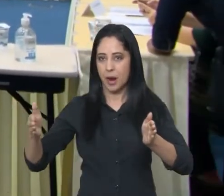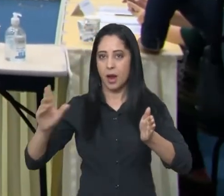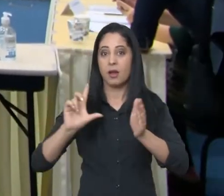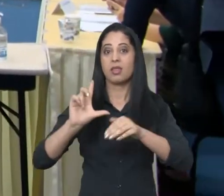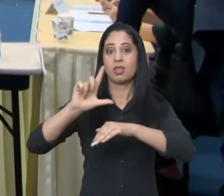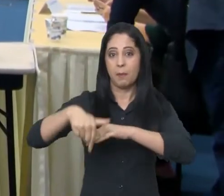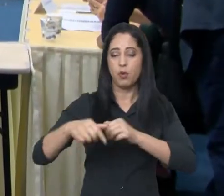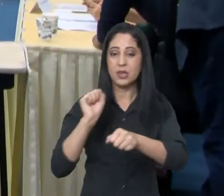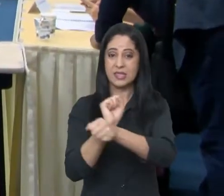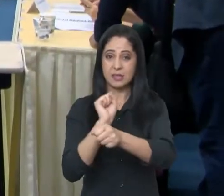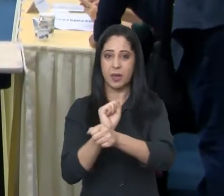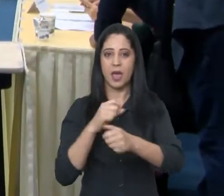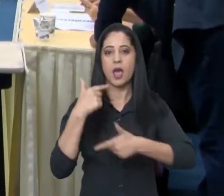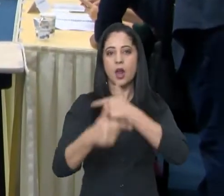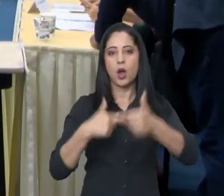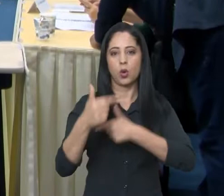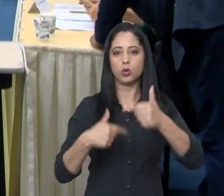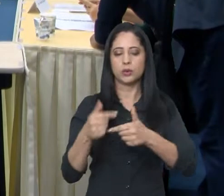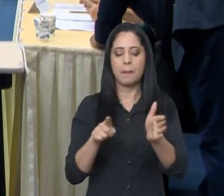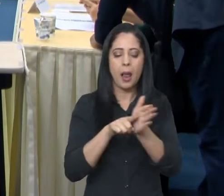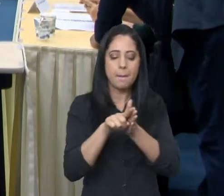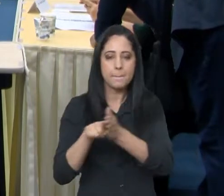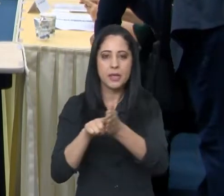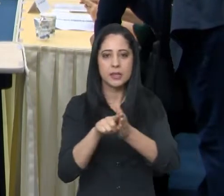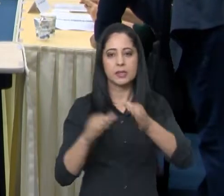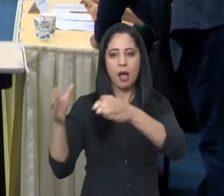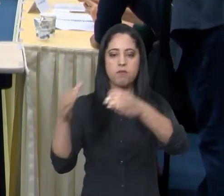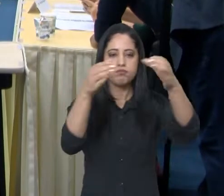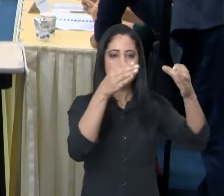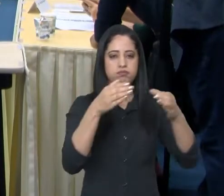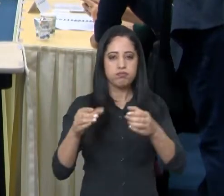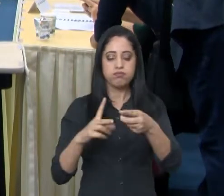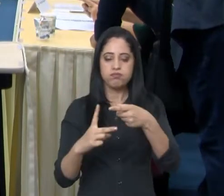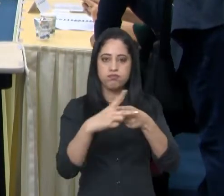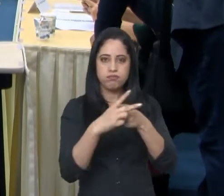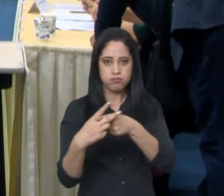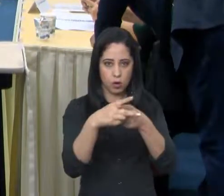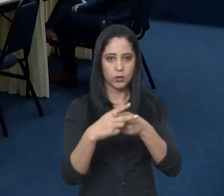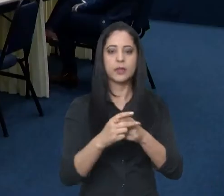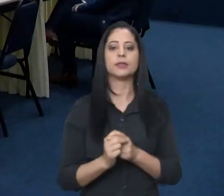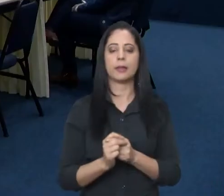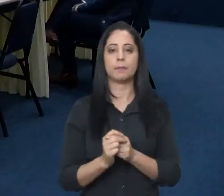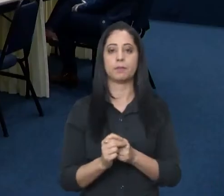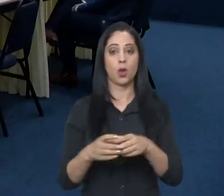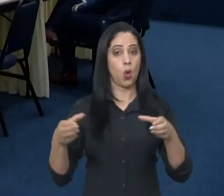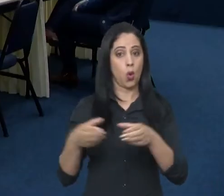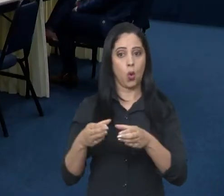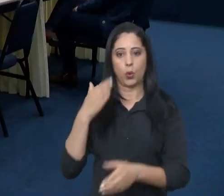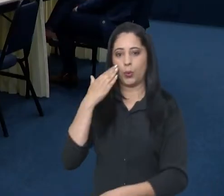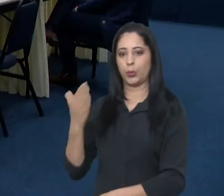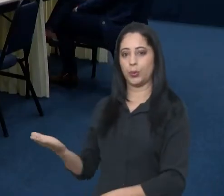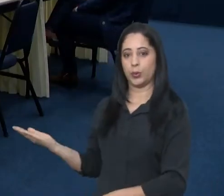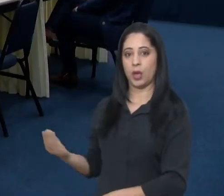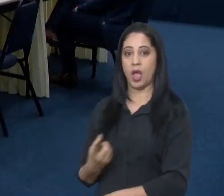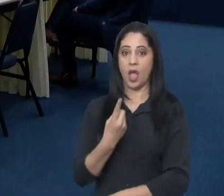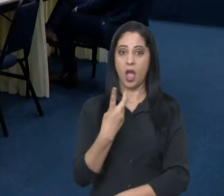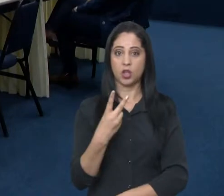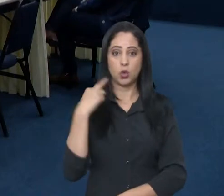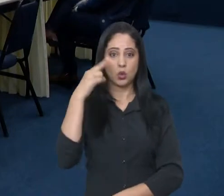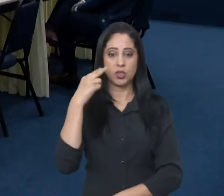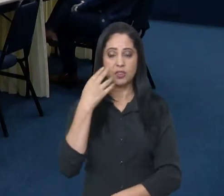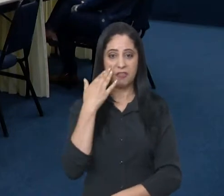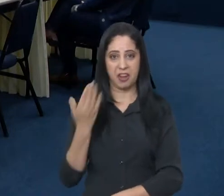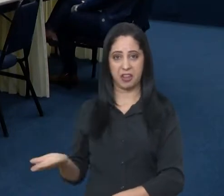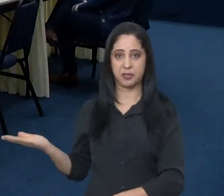trabalhos da Comissão Especial de Estudos sobre Regularização Fundiária. A comissão, constituída por 12